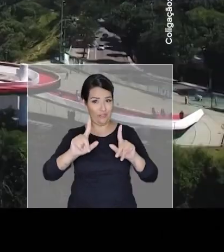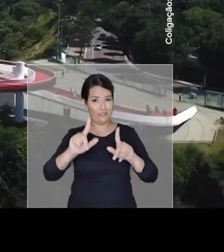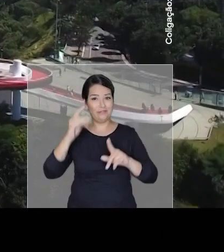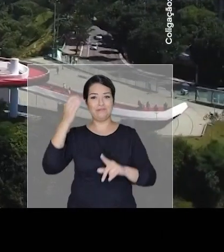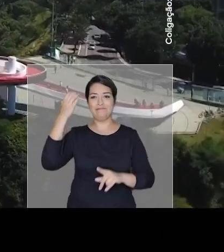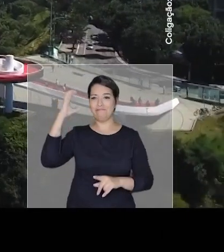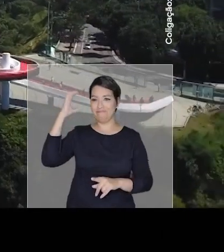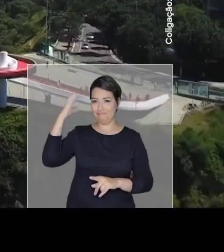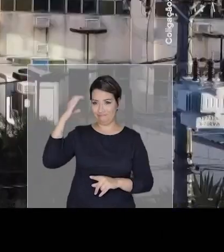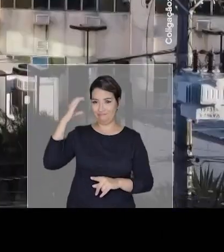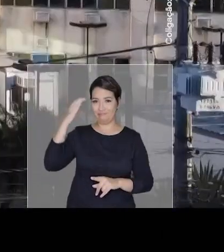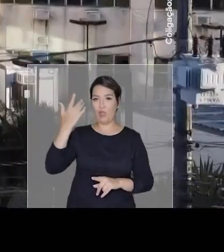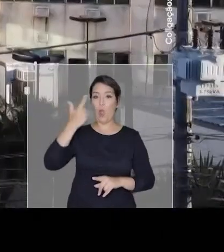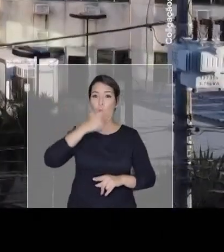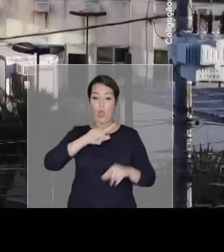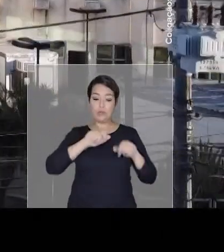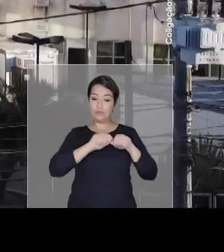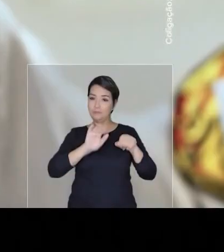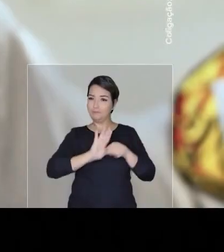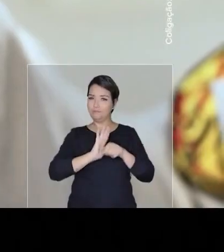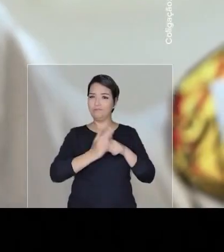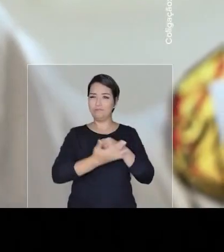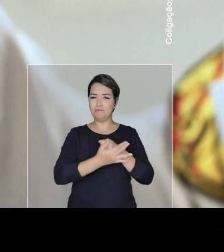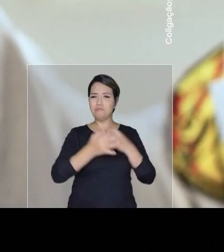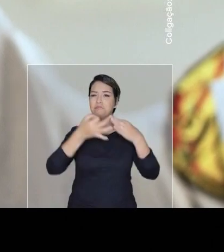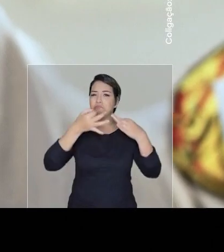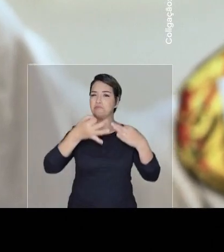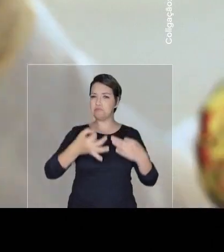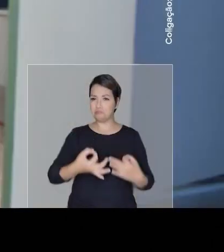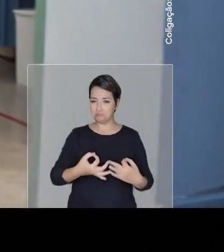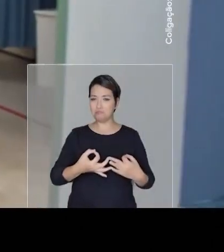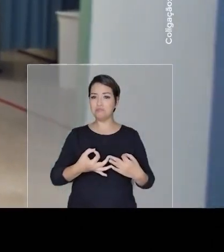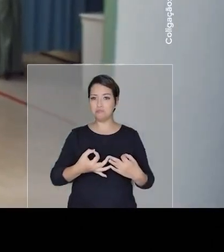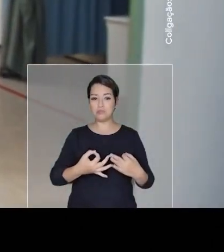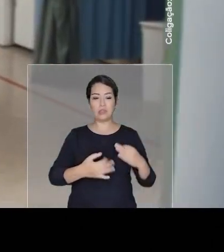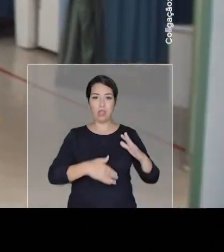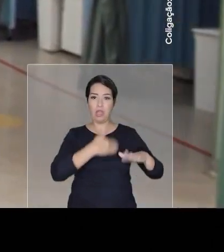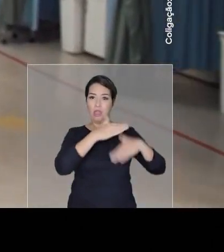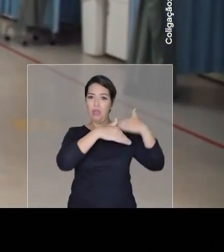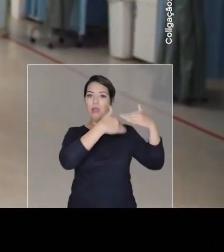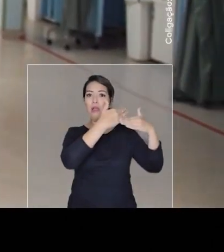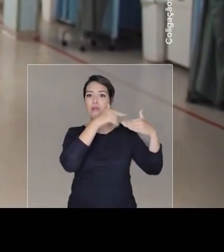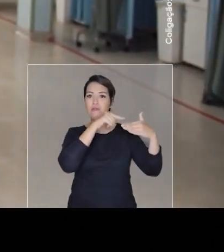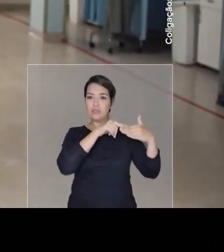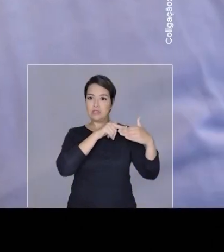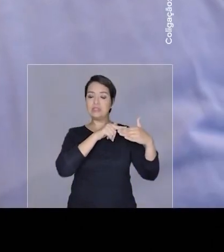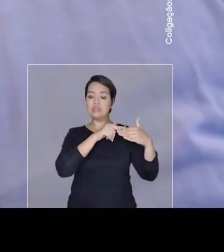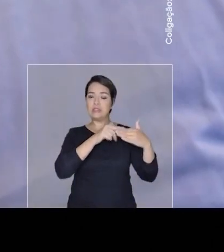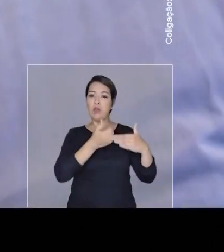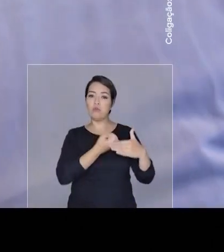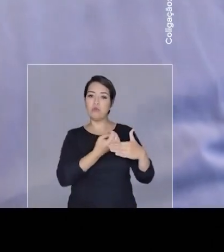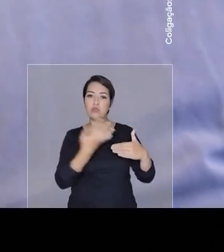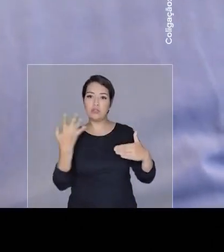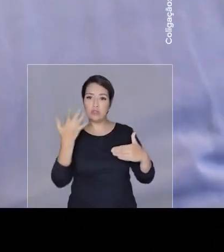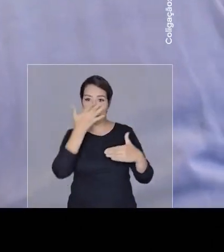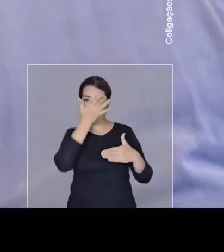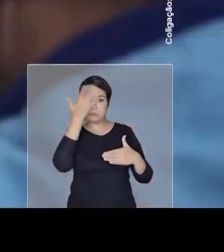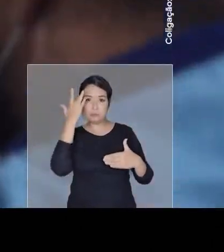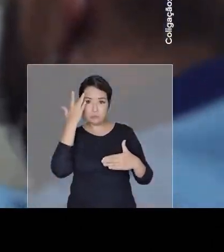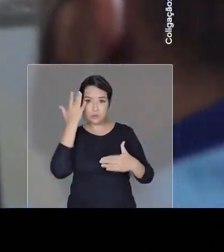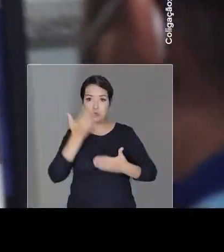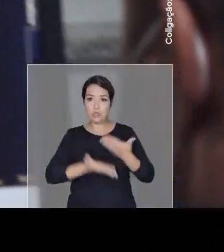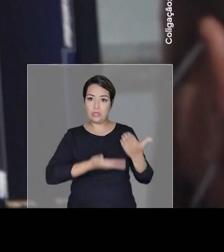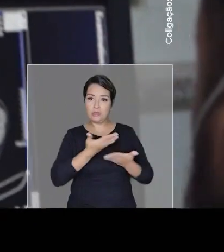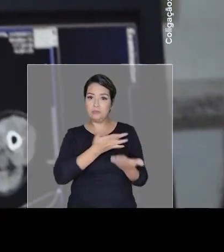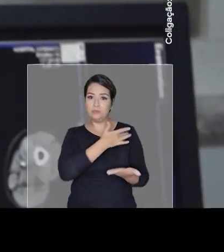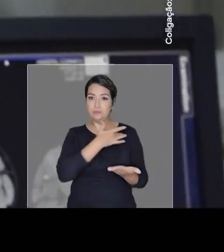estado Niterói conseguiu combater a pandemia de forma eficaz e avançar muito na capacidade de atendimento da saúde